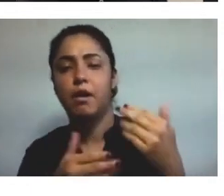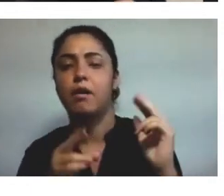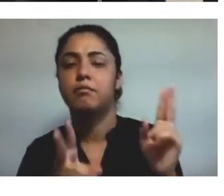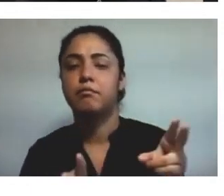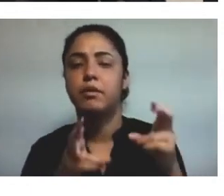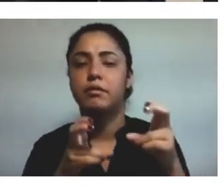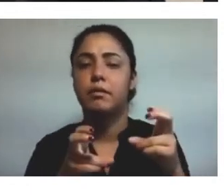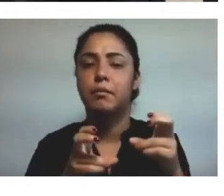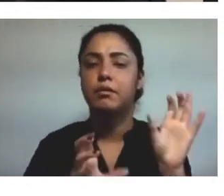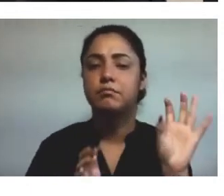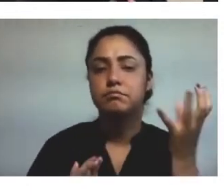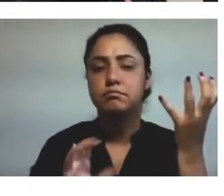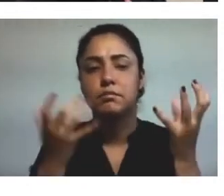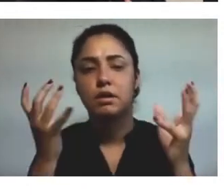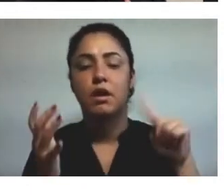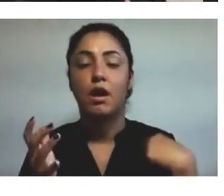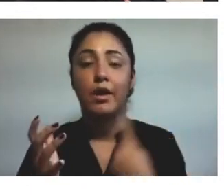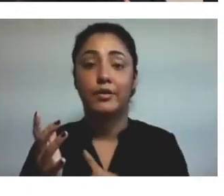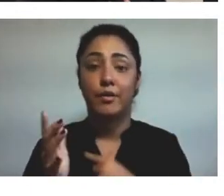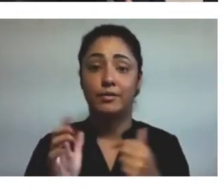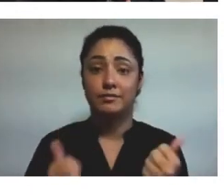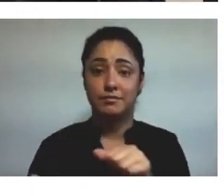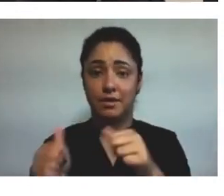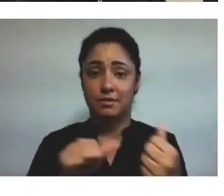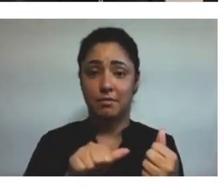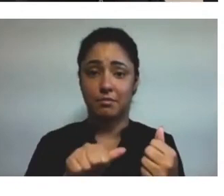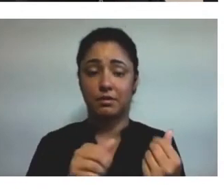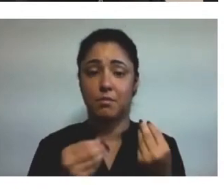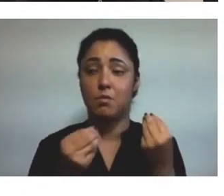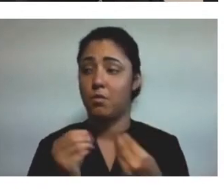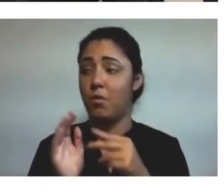e a gente acabou adaptando a execução do nosso projeto